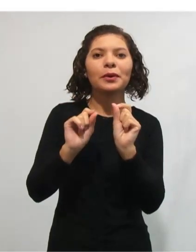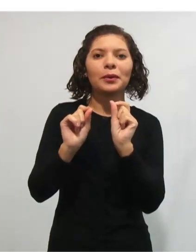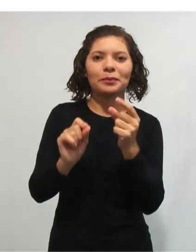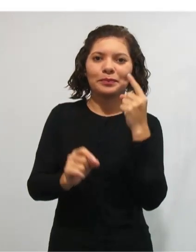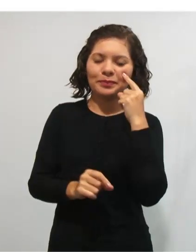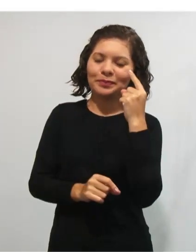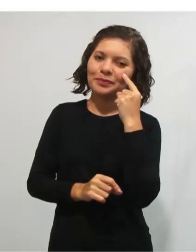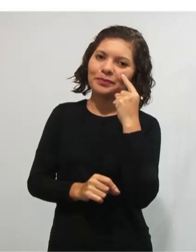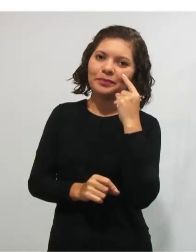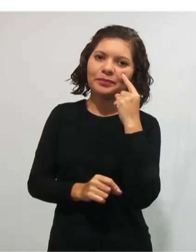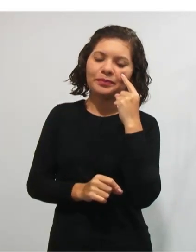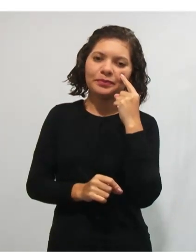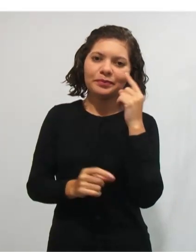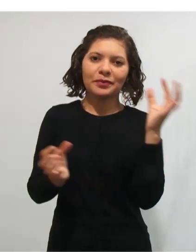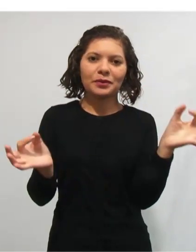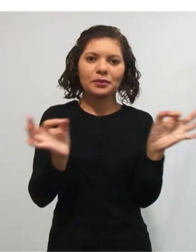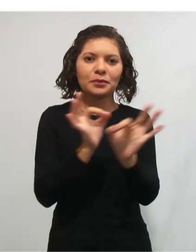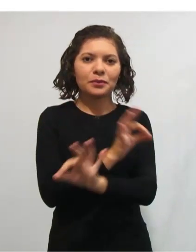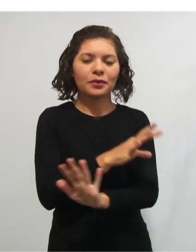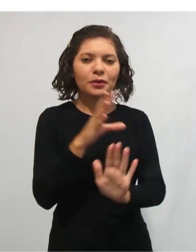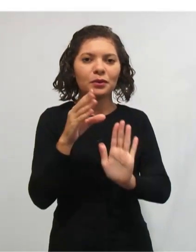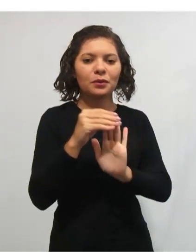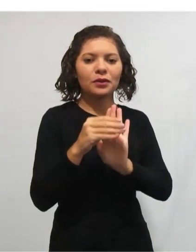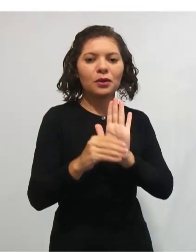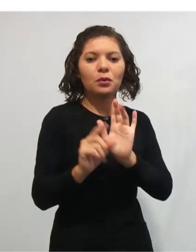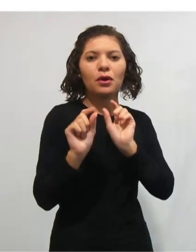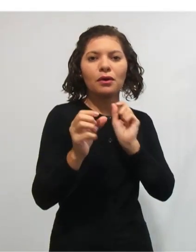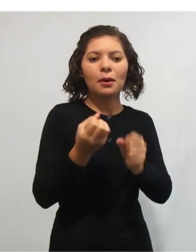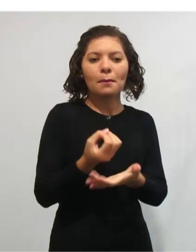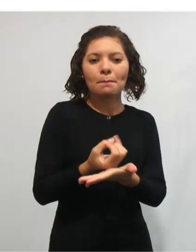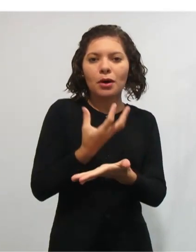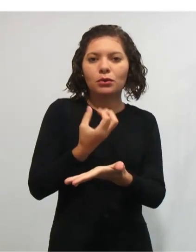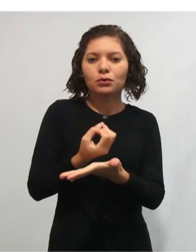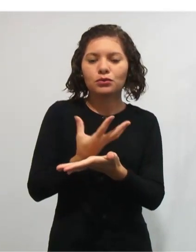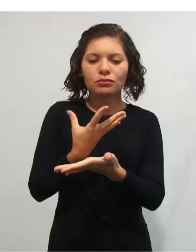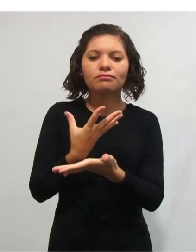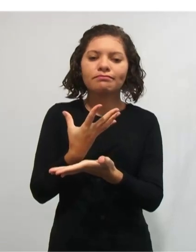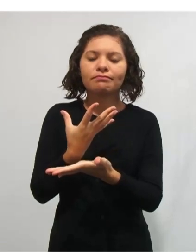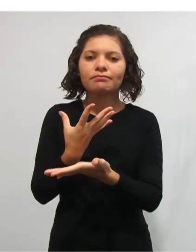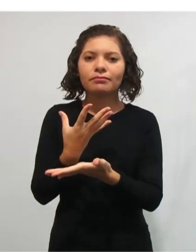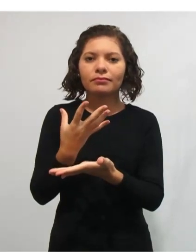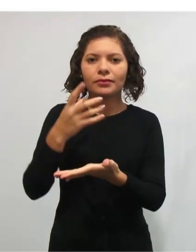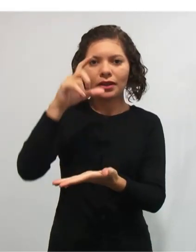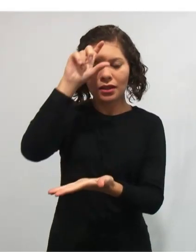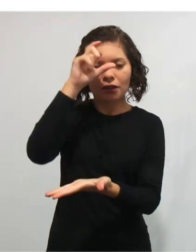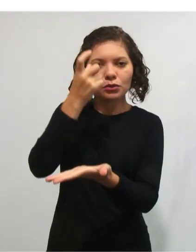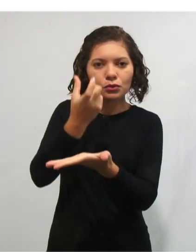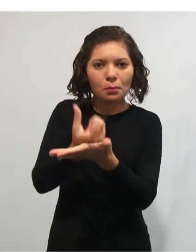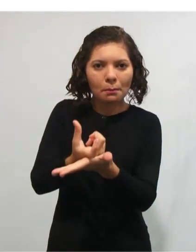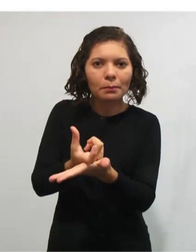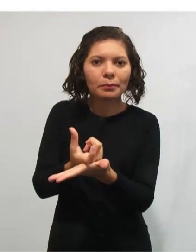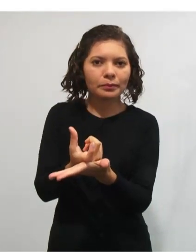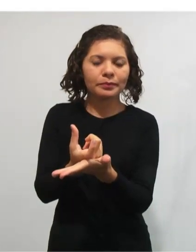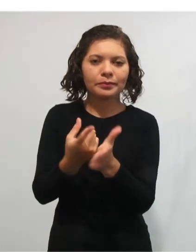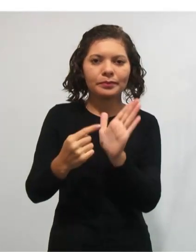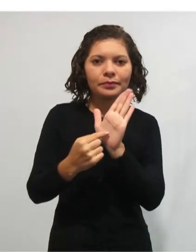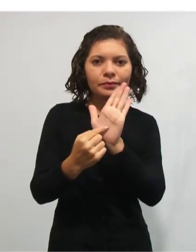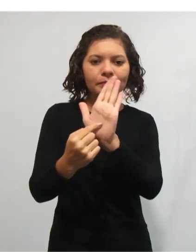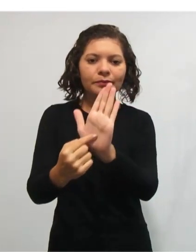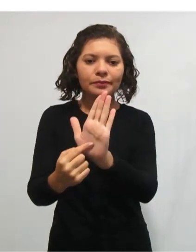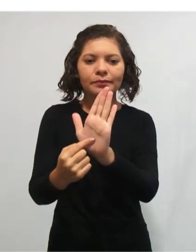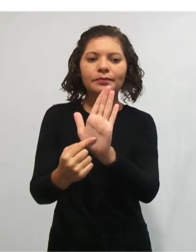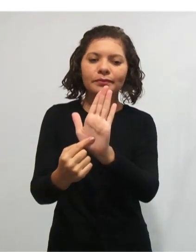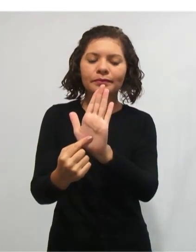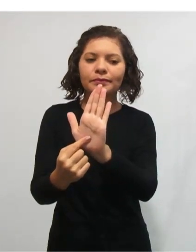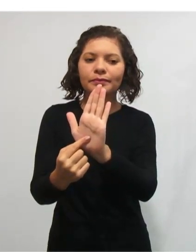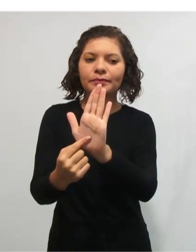nós usamos para a composição desse material, que é o Manual de Diagnóstico e Estatístico de Transtornos Mentais, que a gente costumeiramente chama de DSM